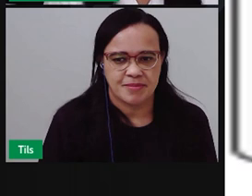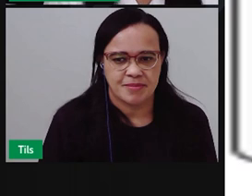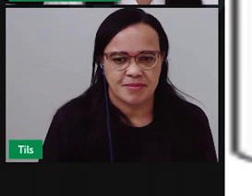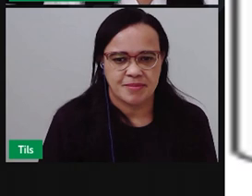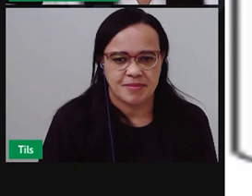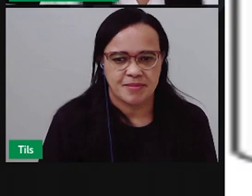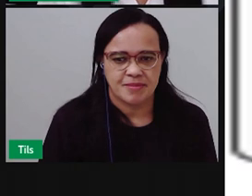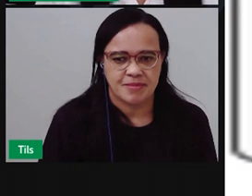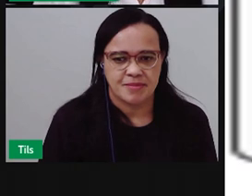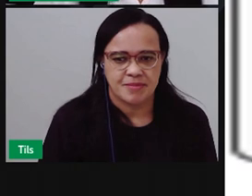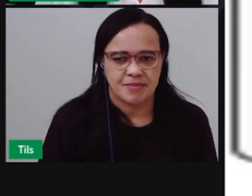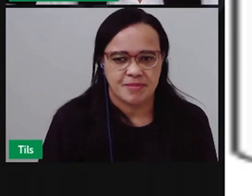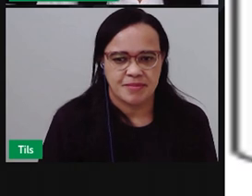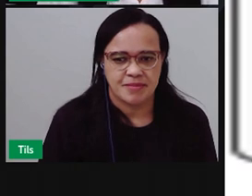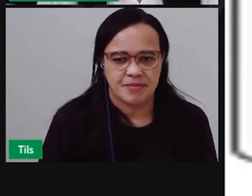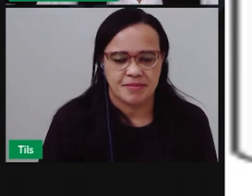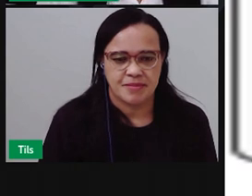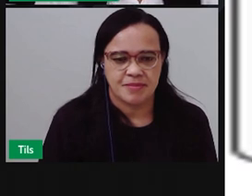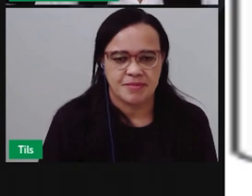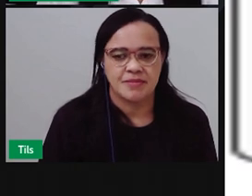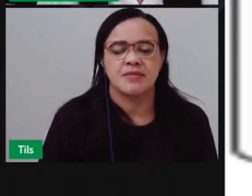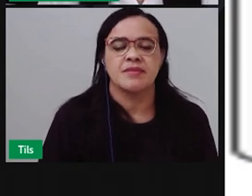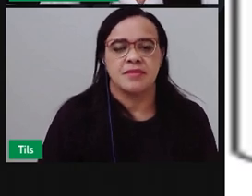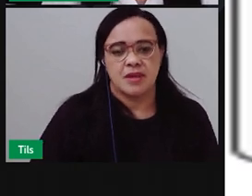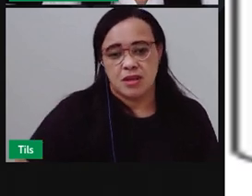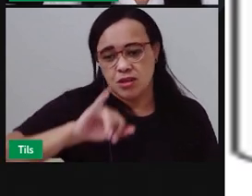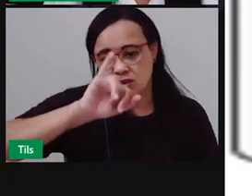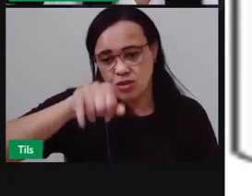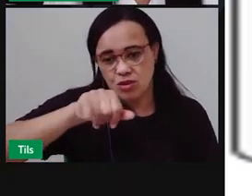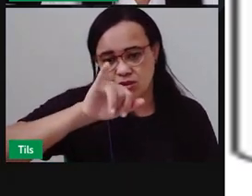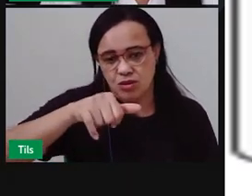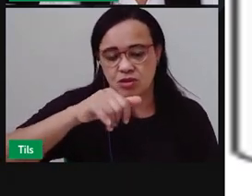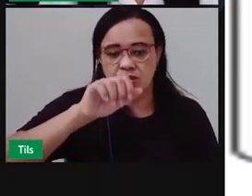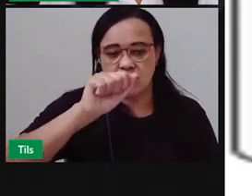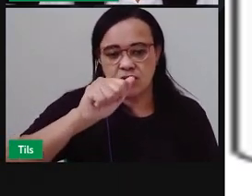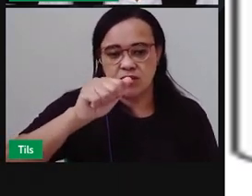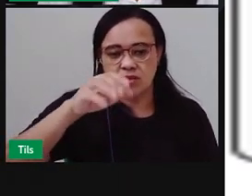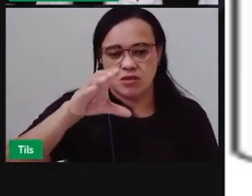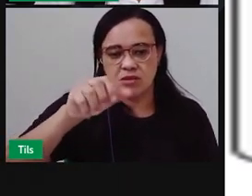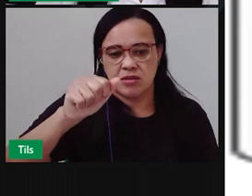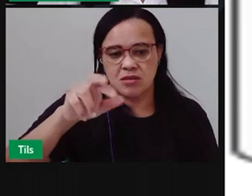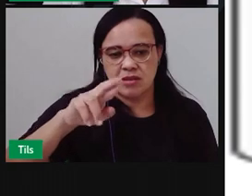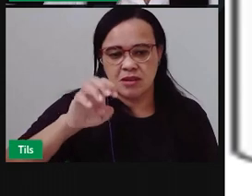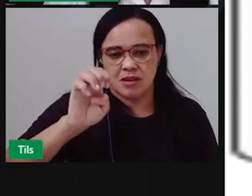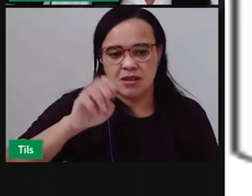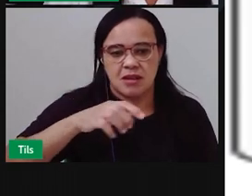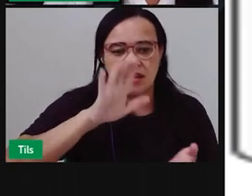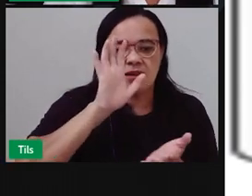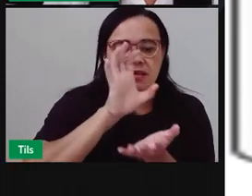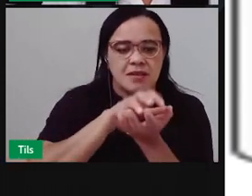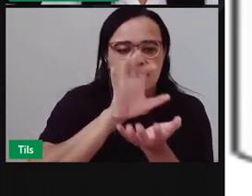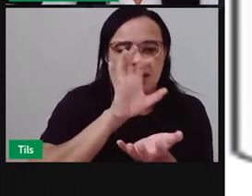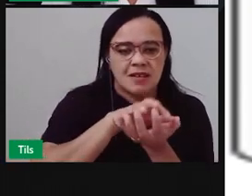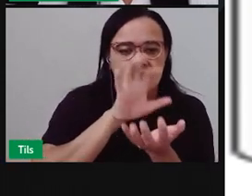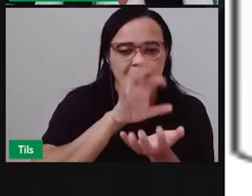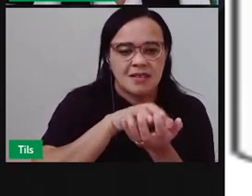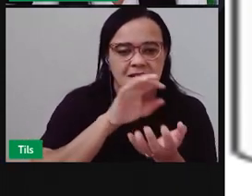J de jacaré Né? Ela vai ter aí o som de G A gente pode escrever jacaré